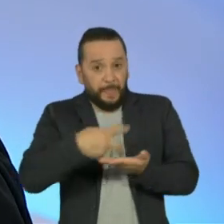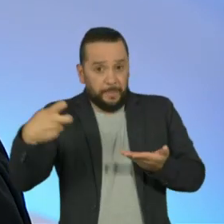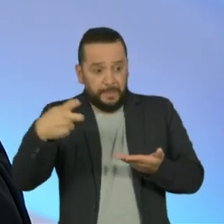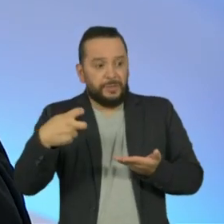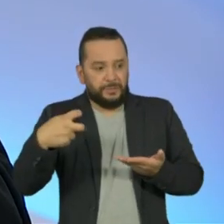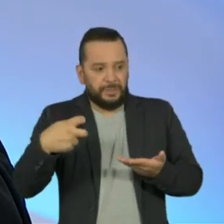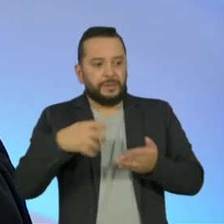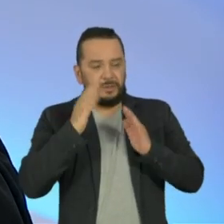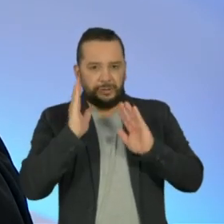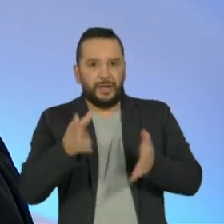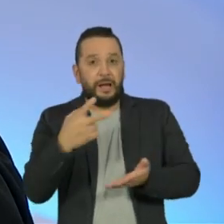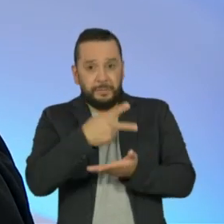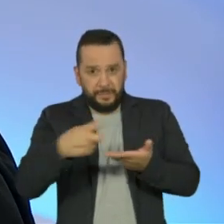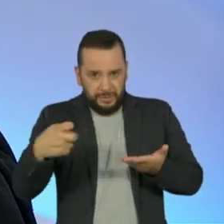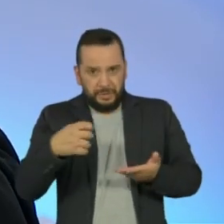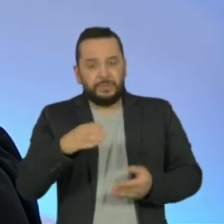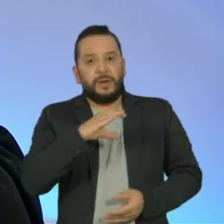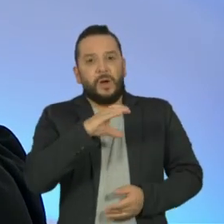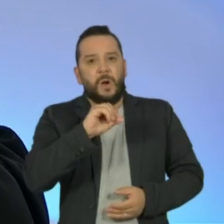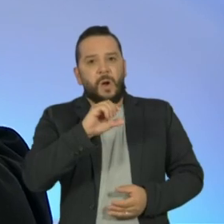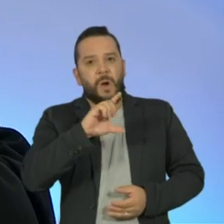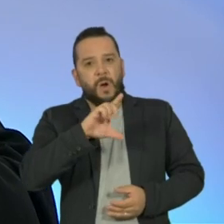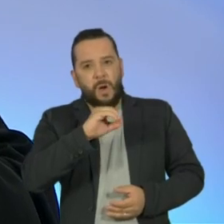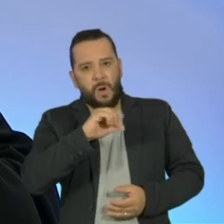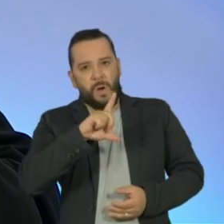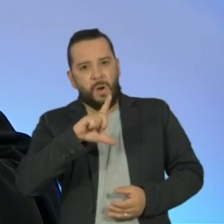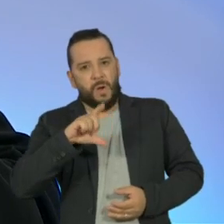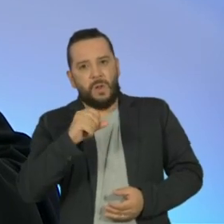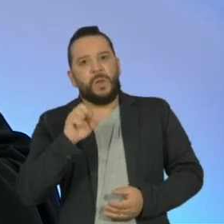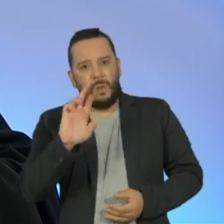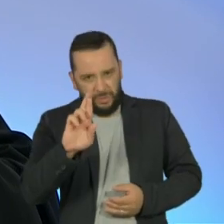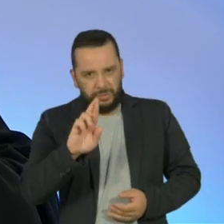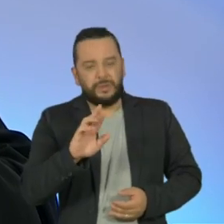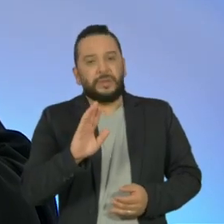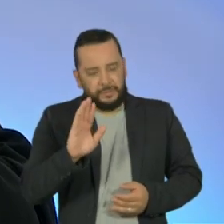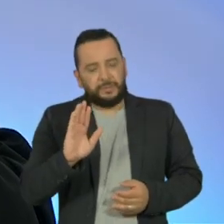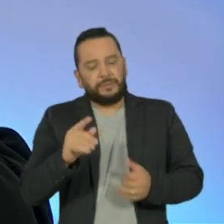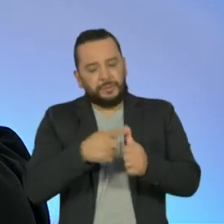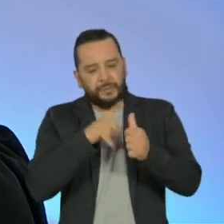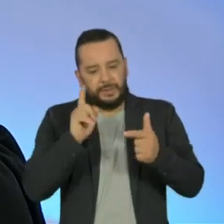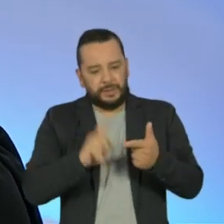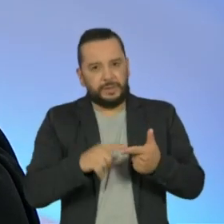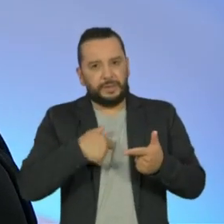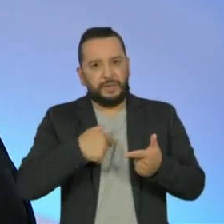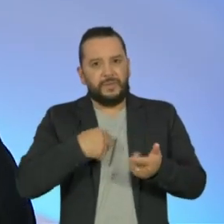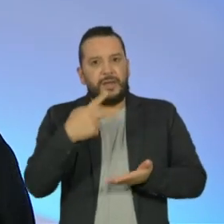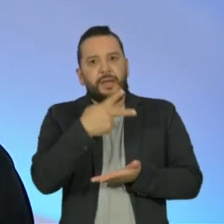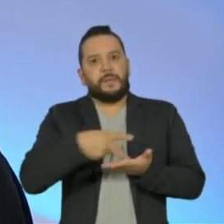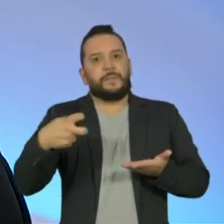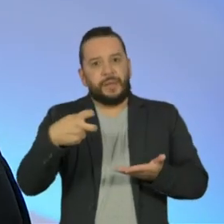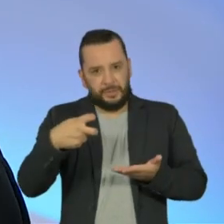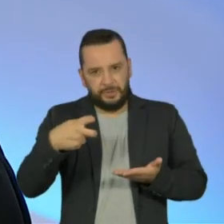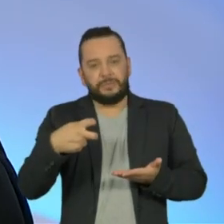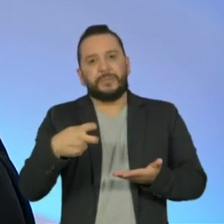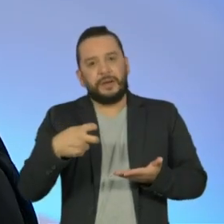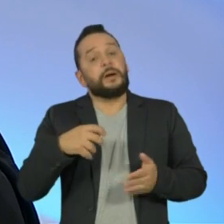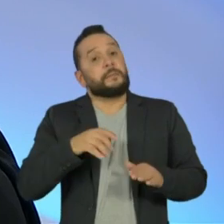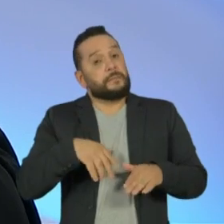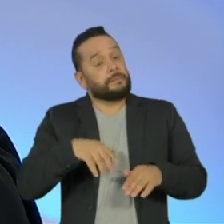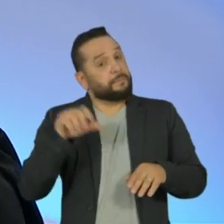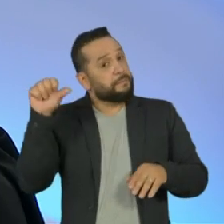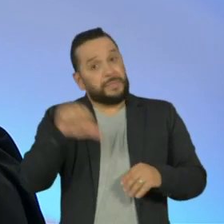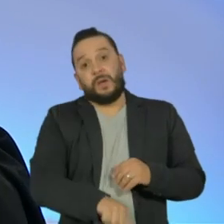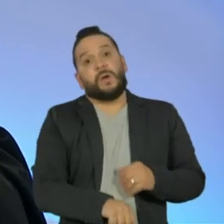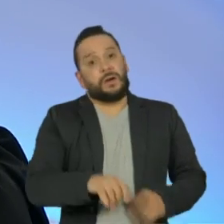eleito pelo voto direto depois da ditadura. Depois nós tivemos o impeachment mais traumático da